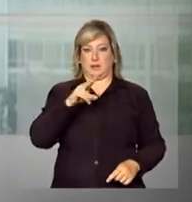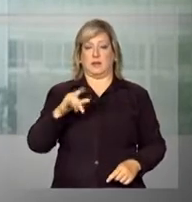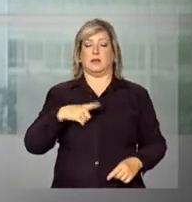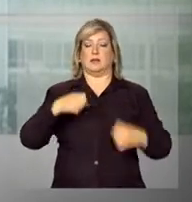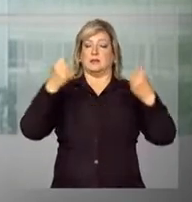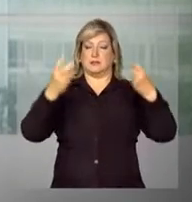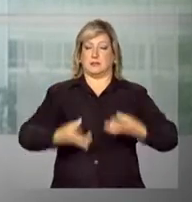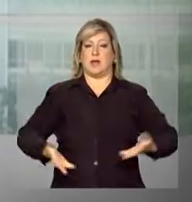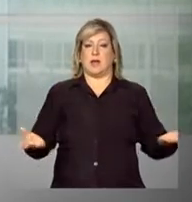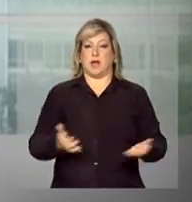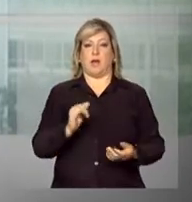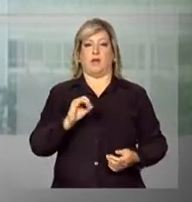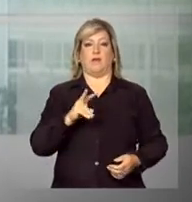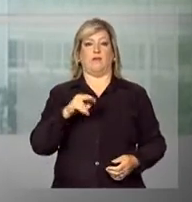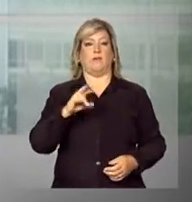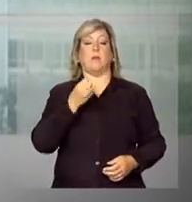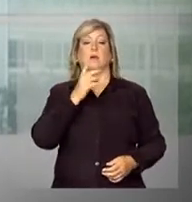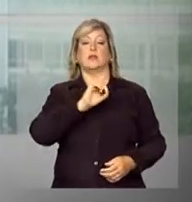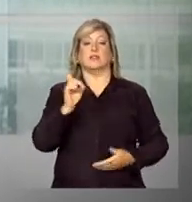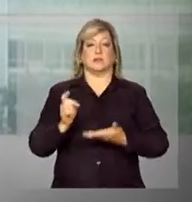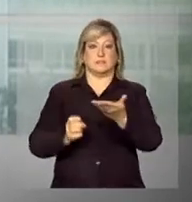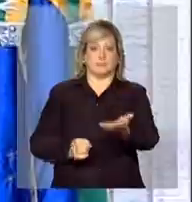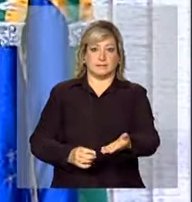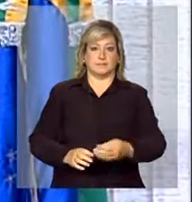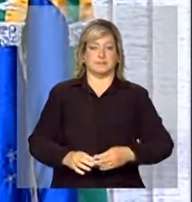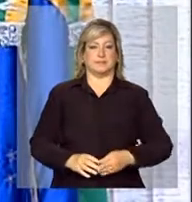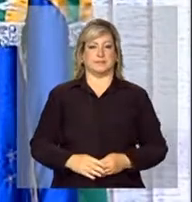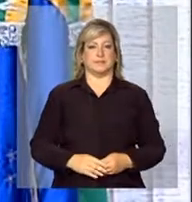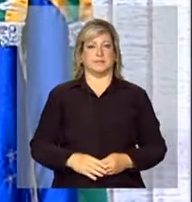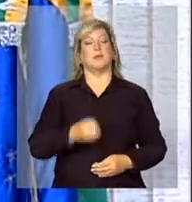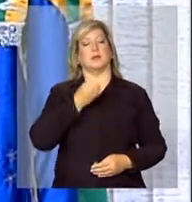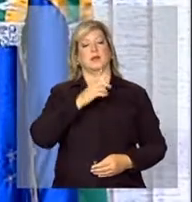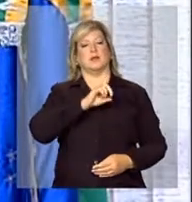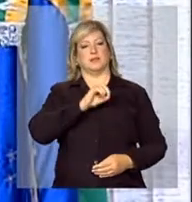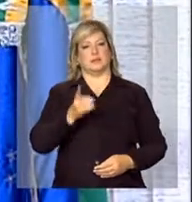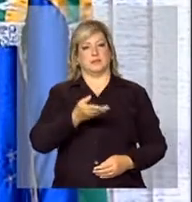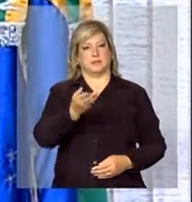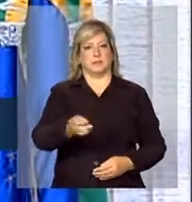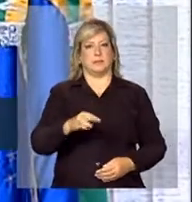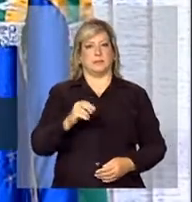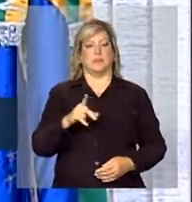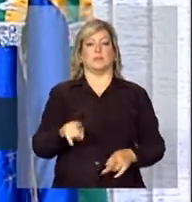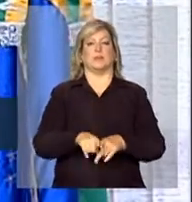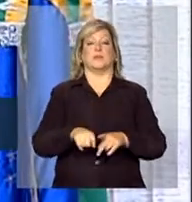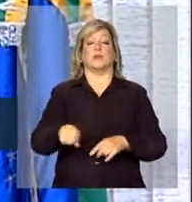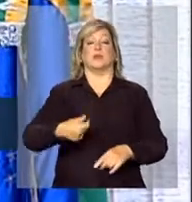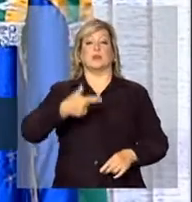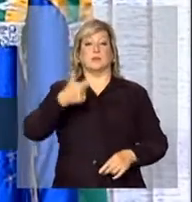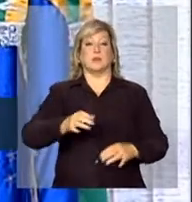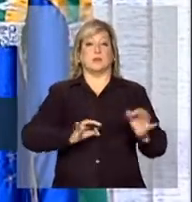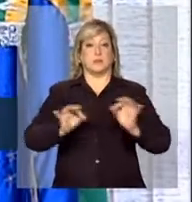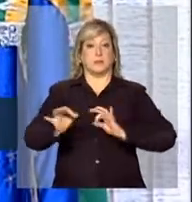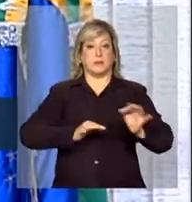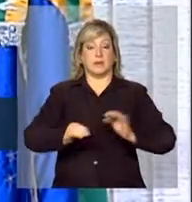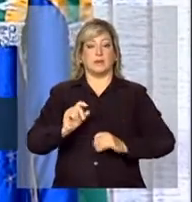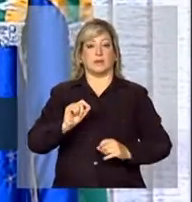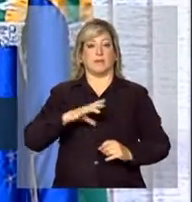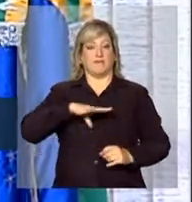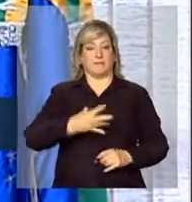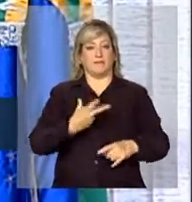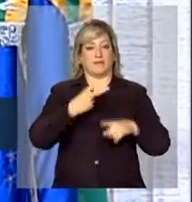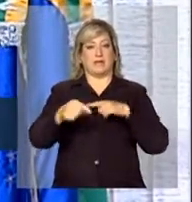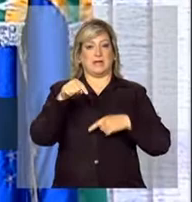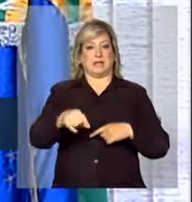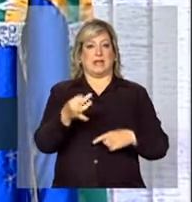as informações ao vivo. Bom dia, Daniela. Bom dia, Malu. O segundo plano de enfrentamento ao tráfico de pessoas vai